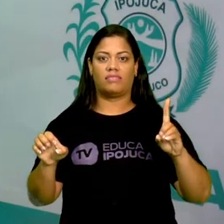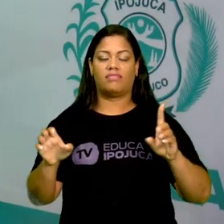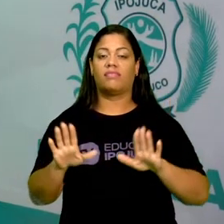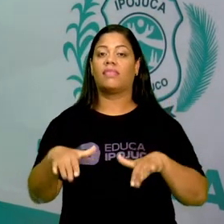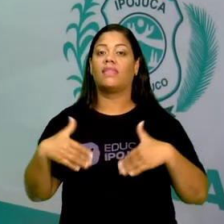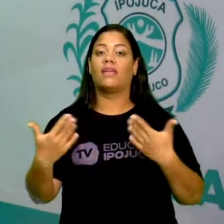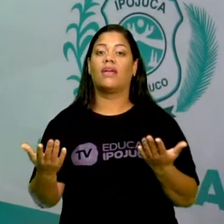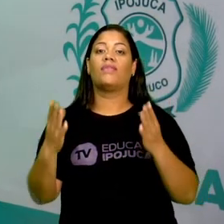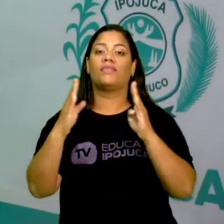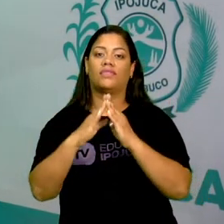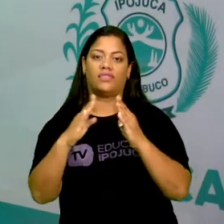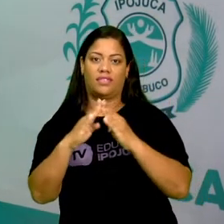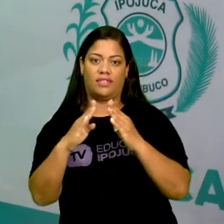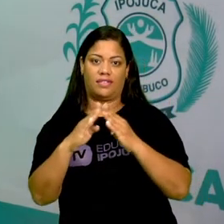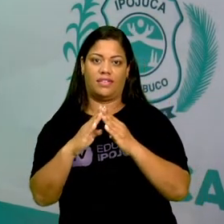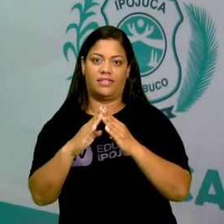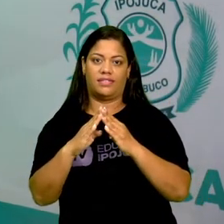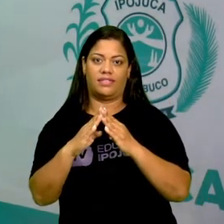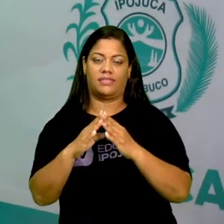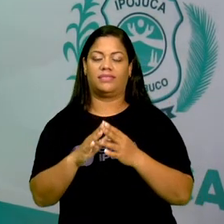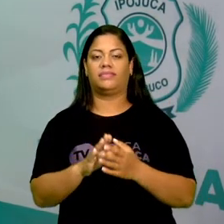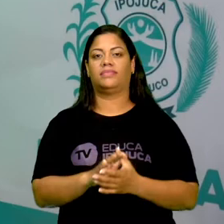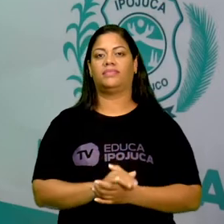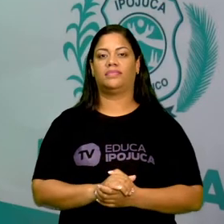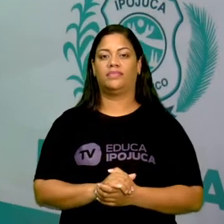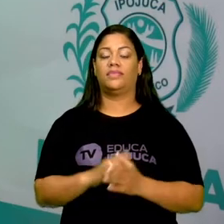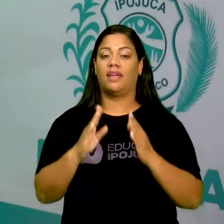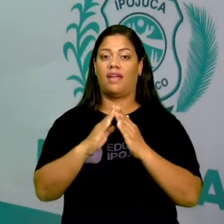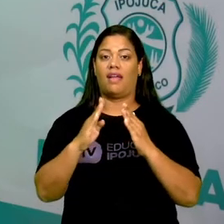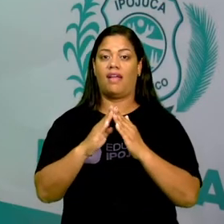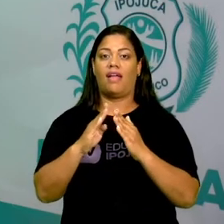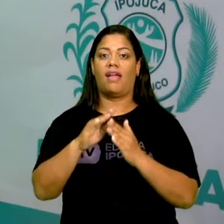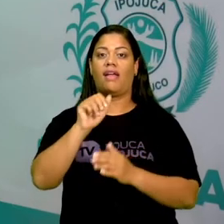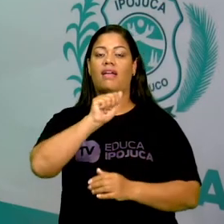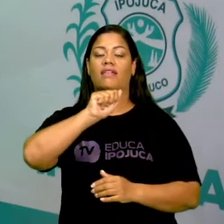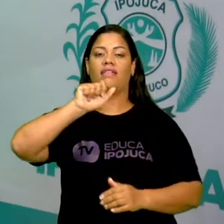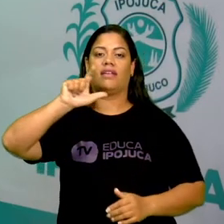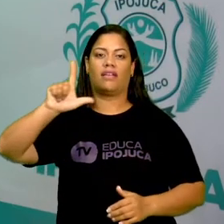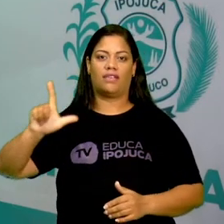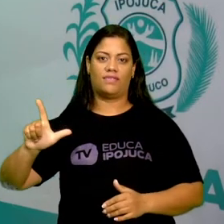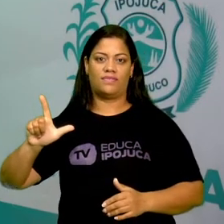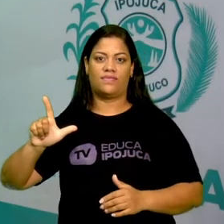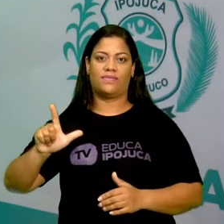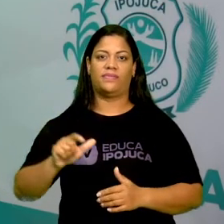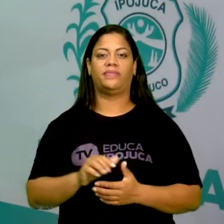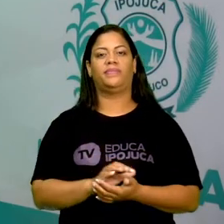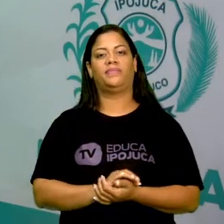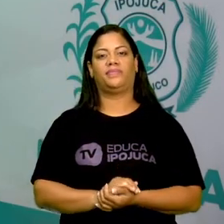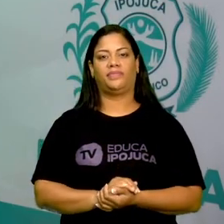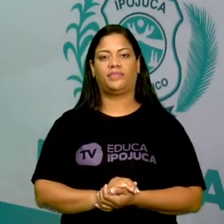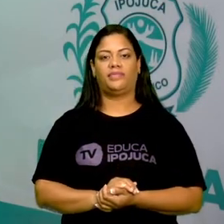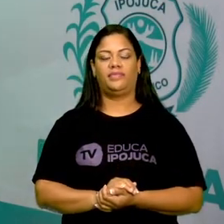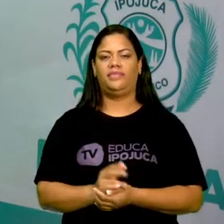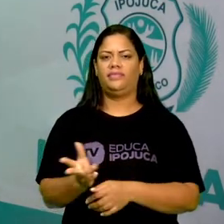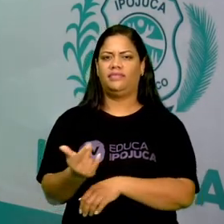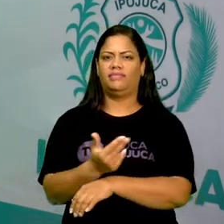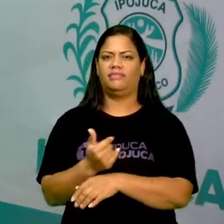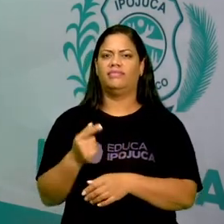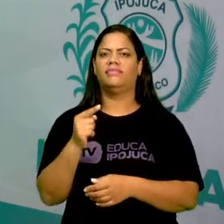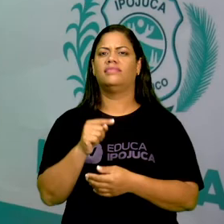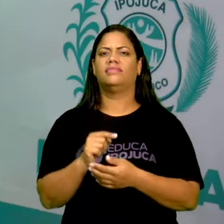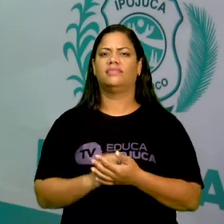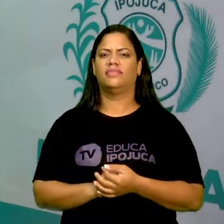A casa está deste lado, a casinha azul. Então, a casinha azul aqui, na imagem,